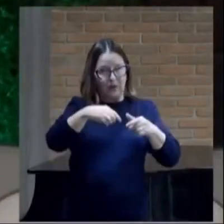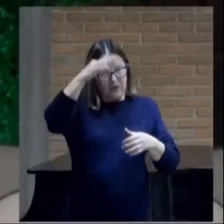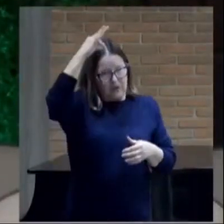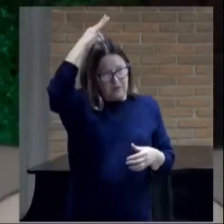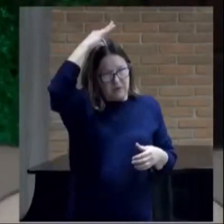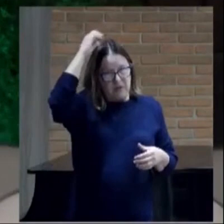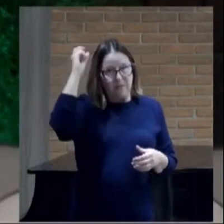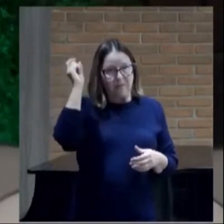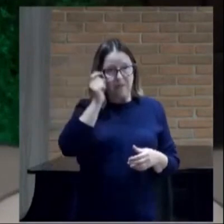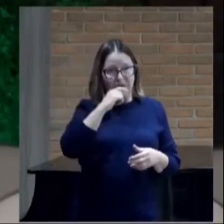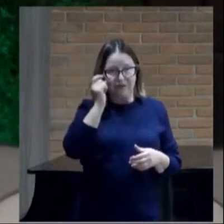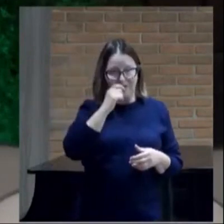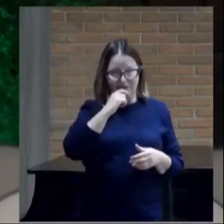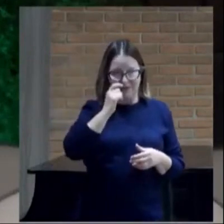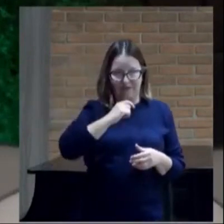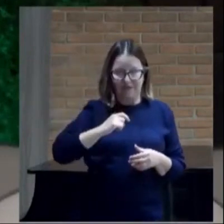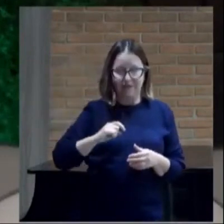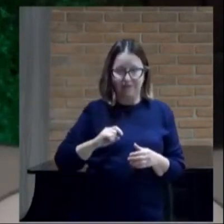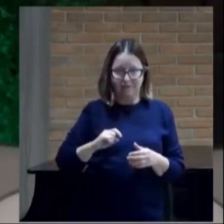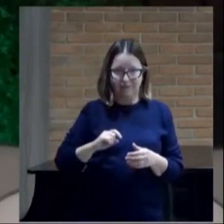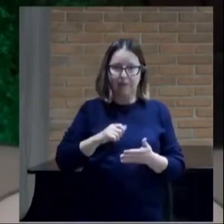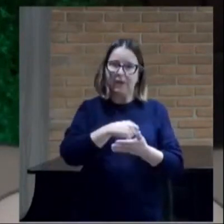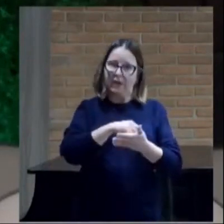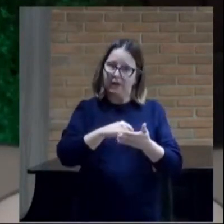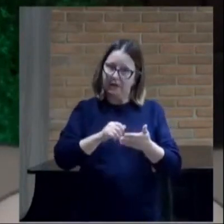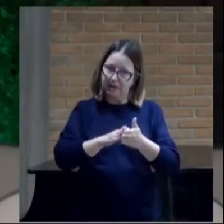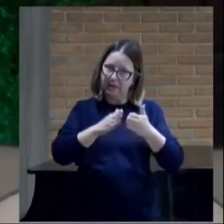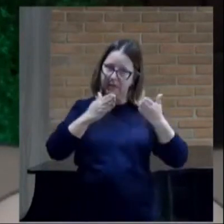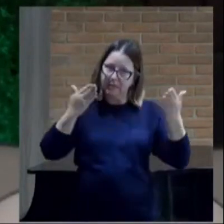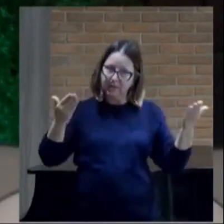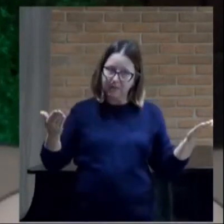mentiroso está escrito na bíblia meu irmão